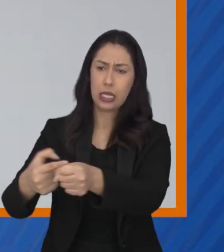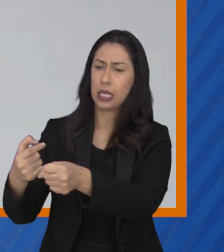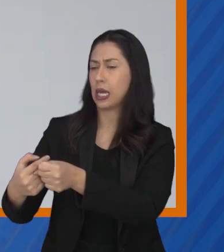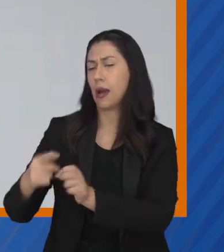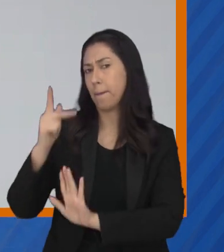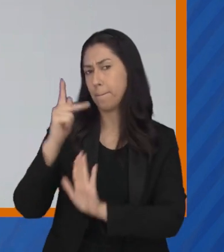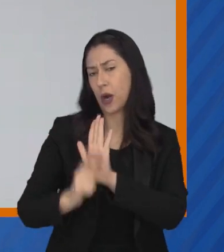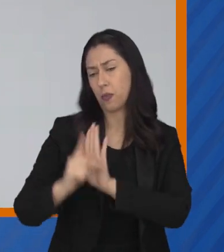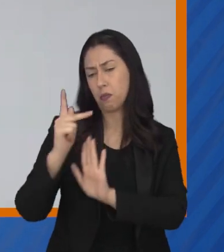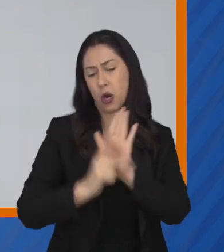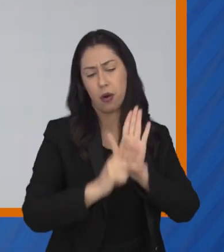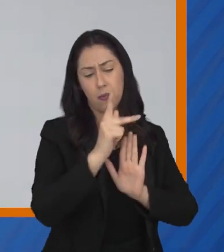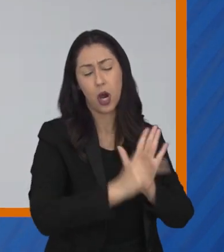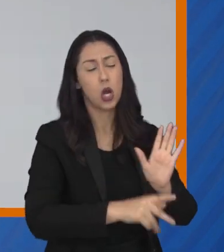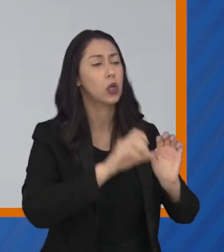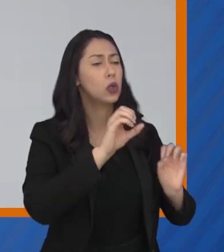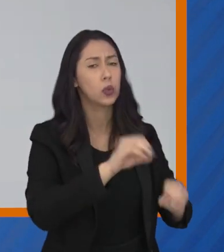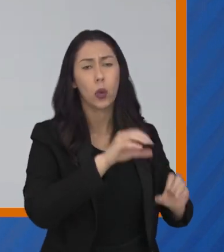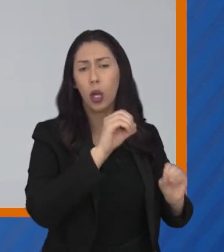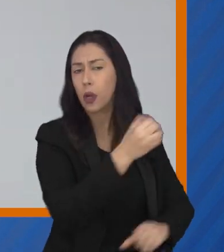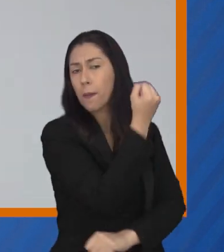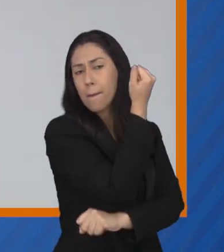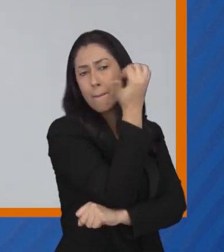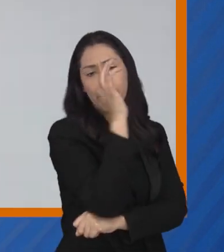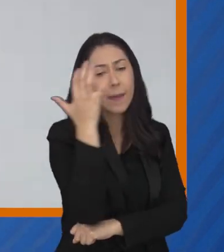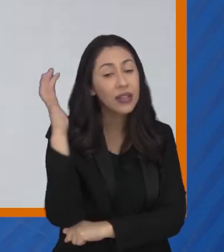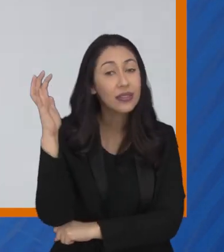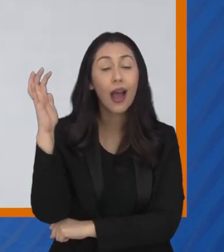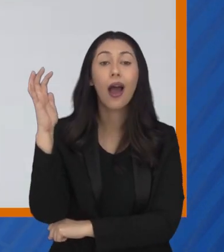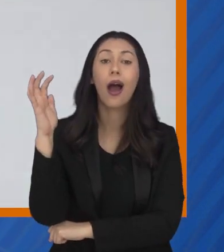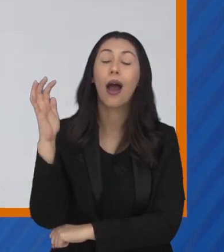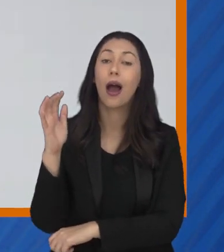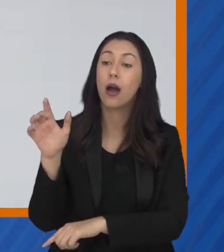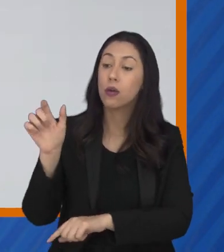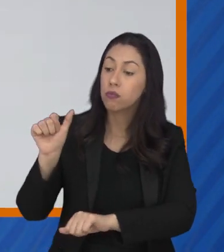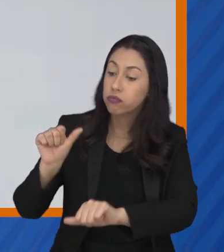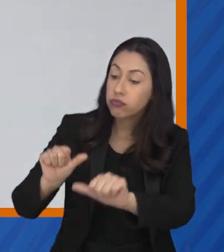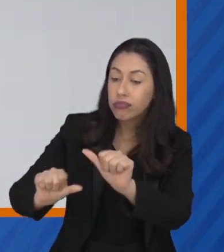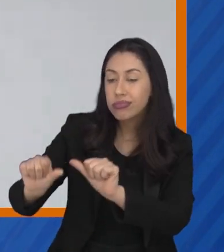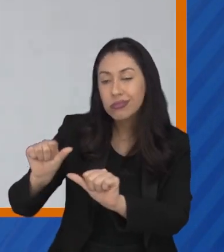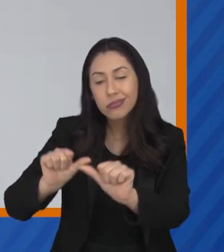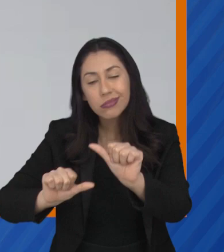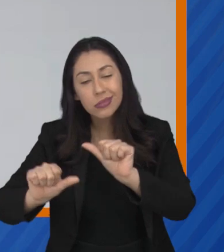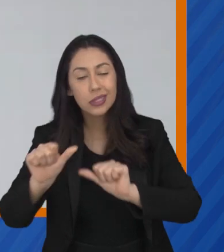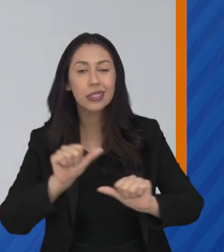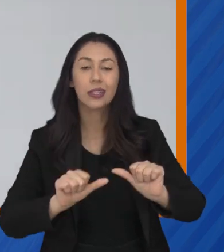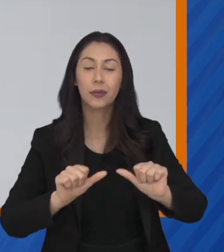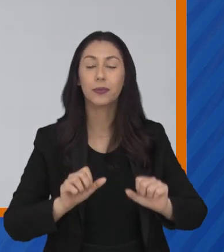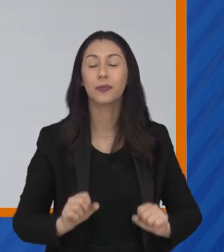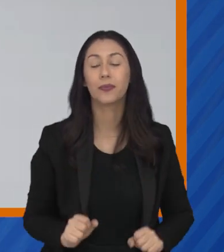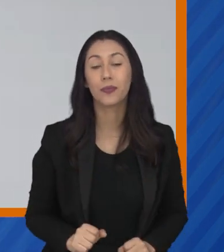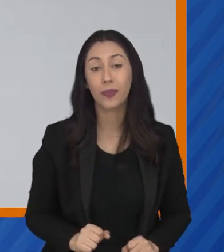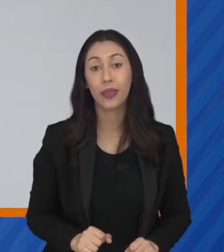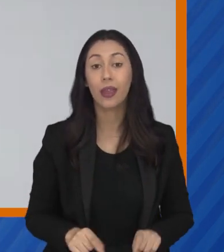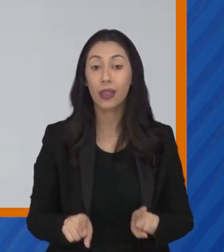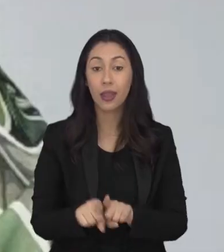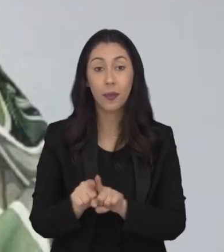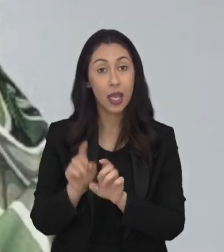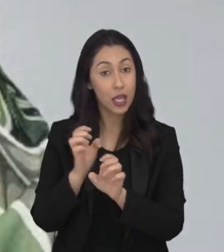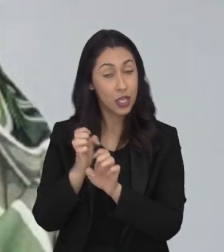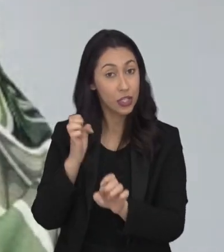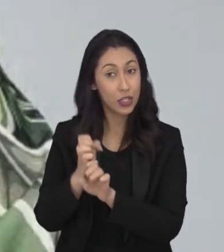vários municípios que entram com projetos de educação ambiental, de restauração florestal.